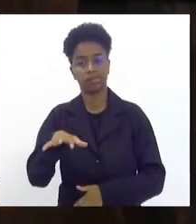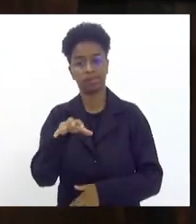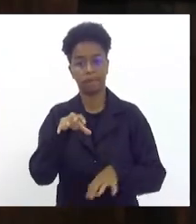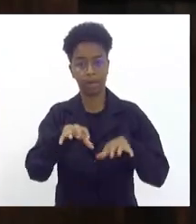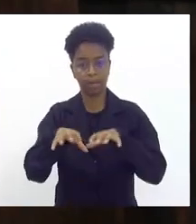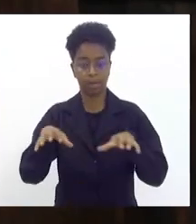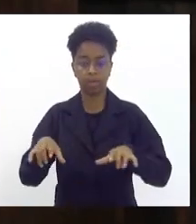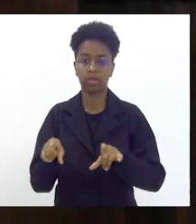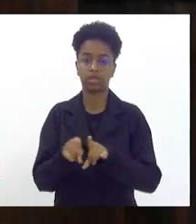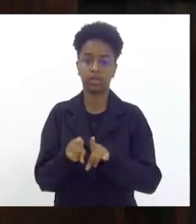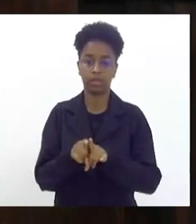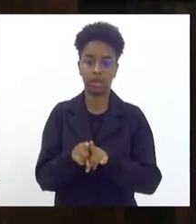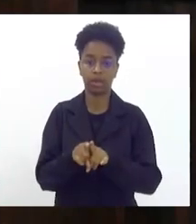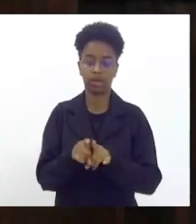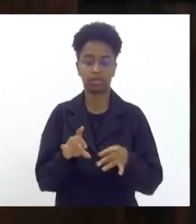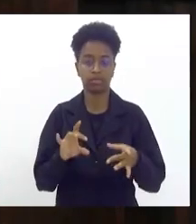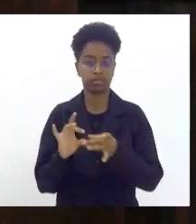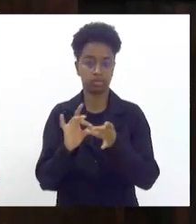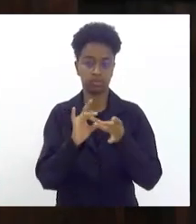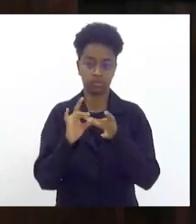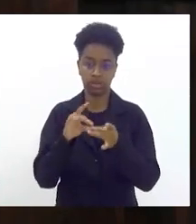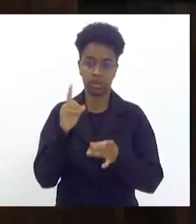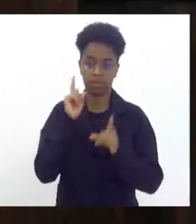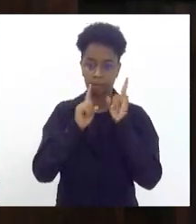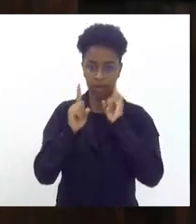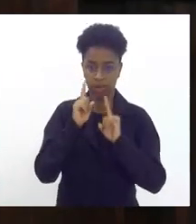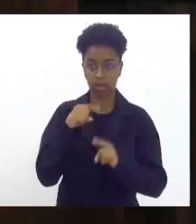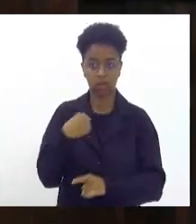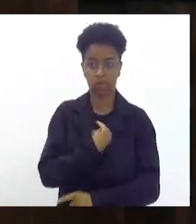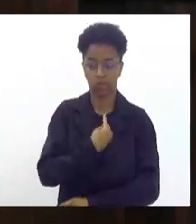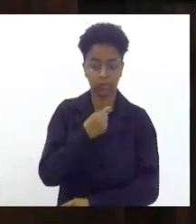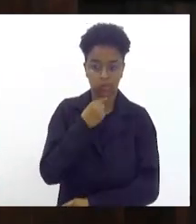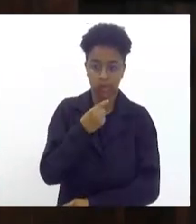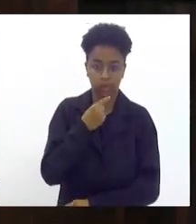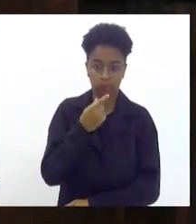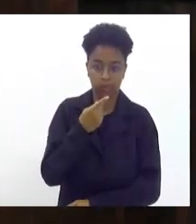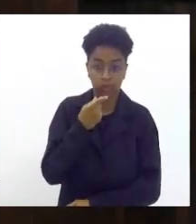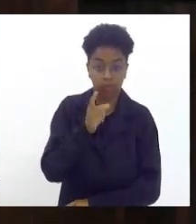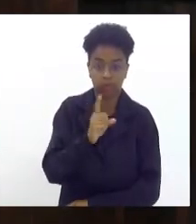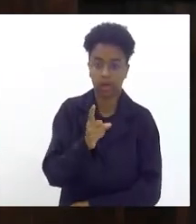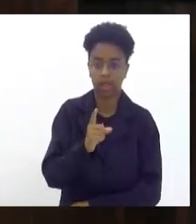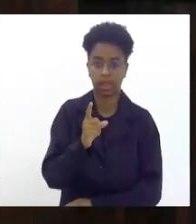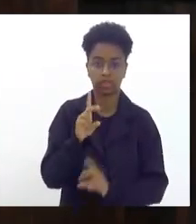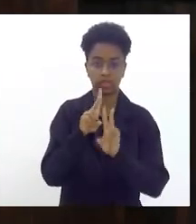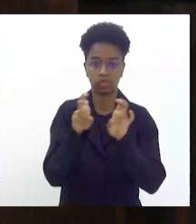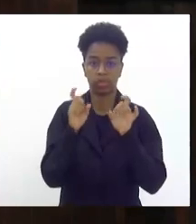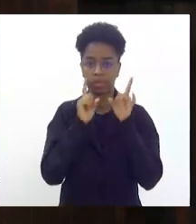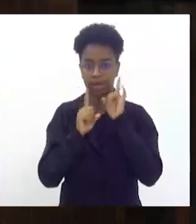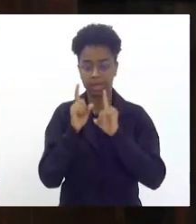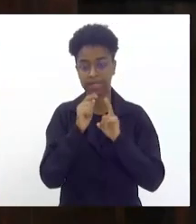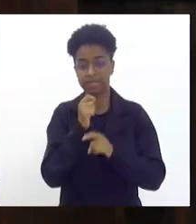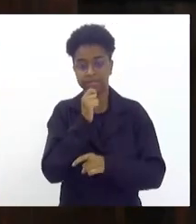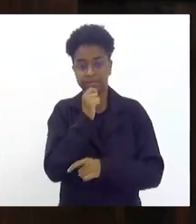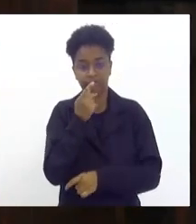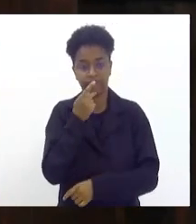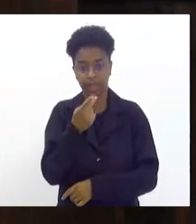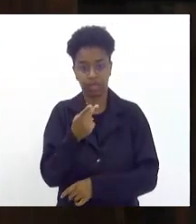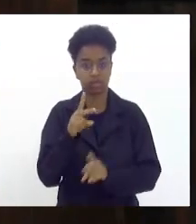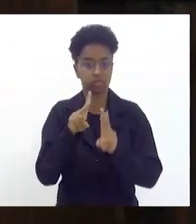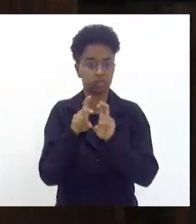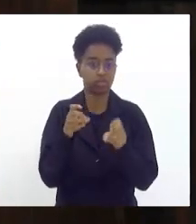componentes da União de Maricá. A gente não tem como não falar da União de Maricá se não falar do nosso município.